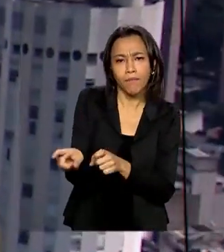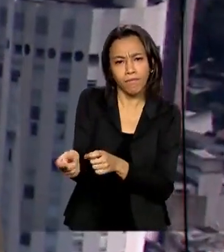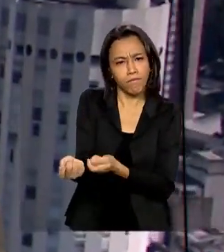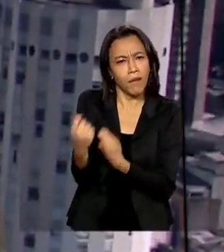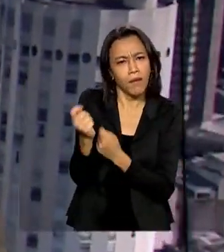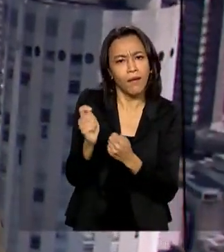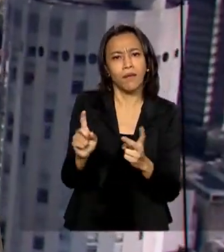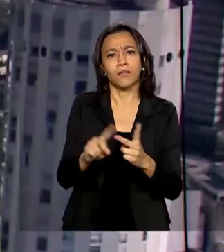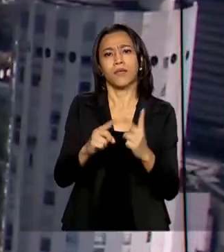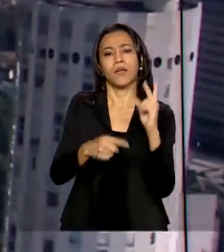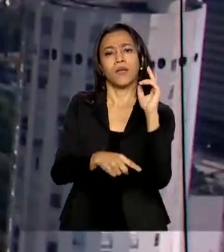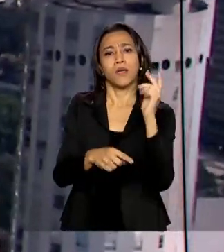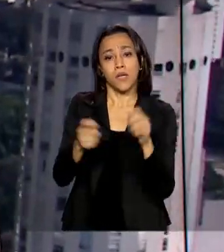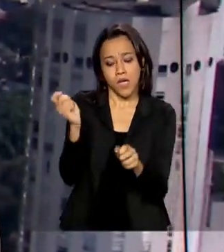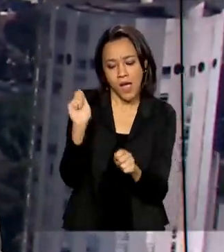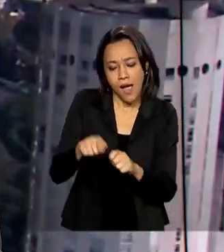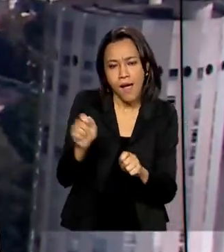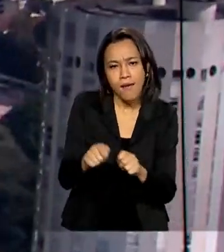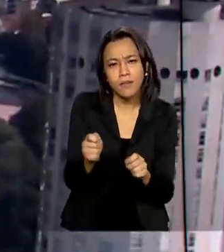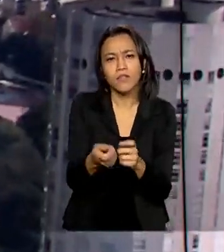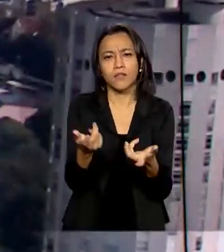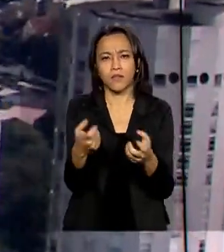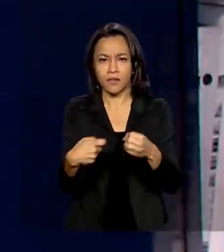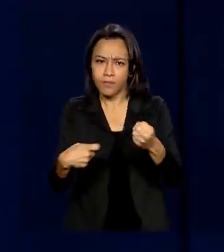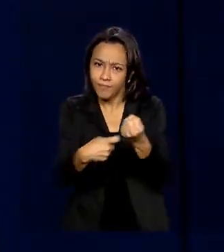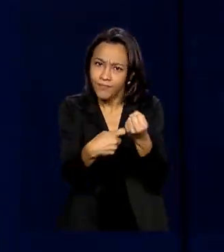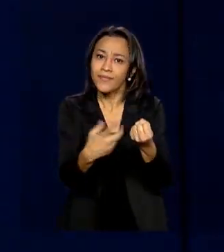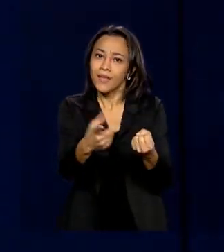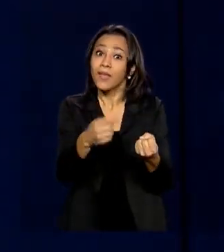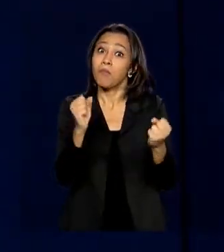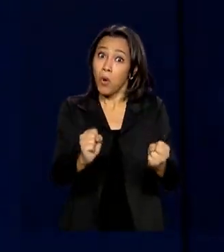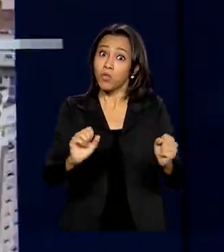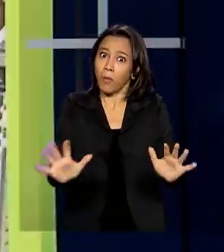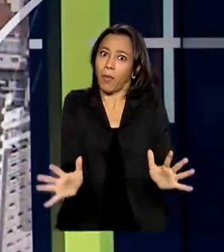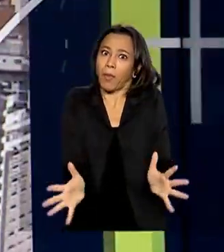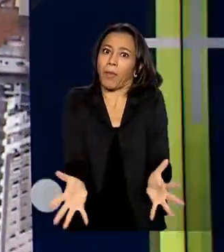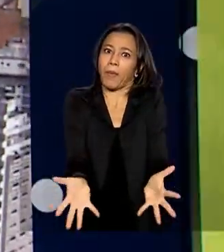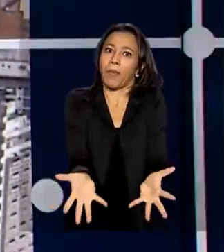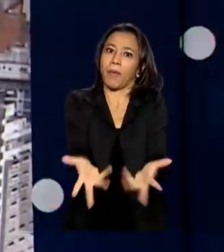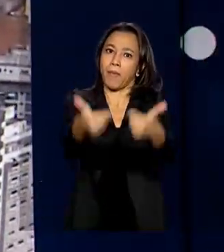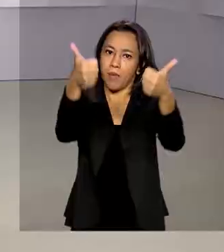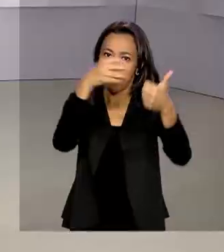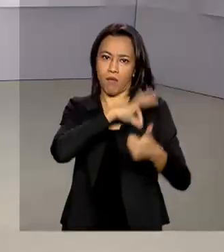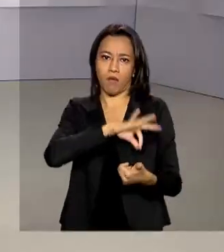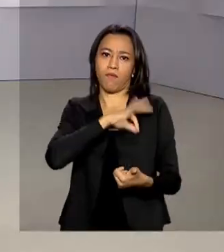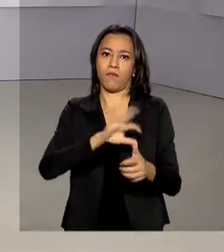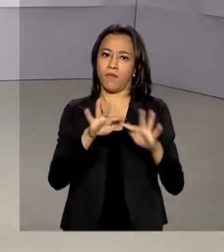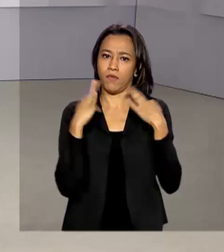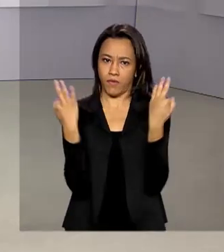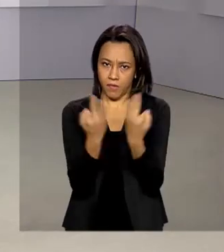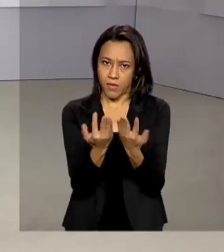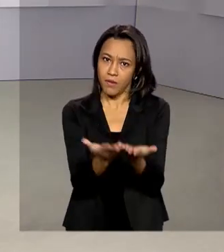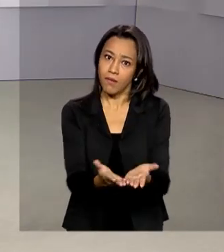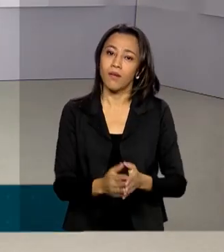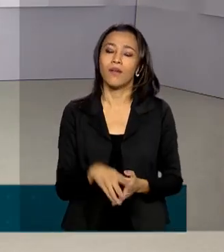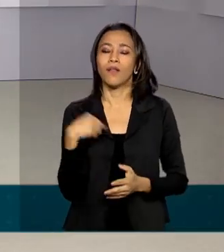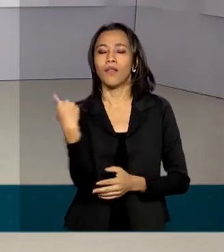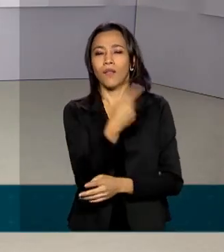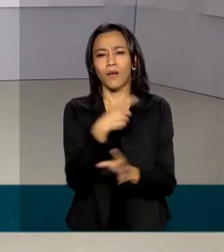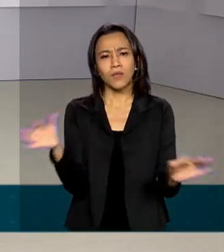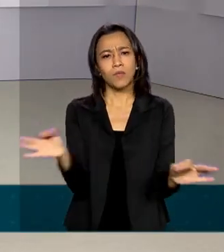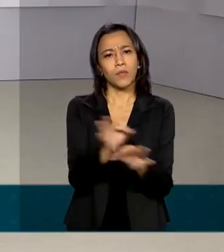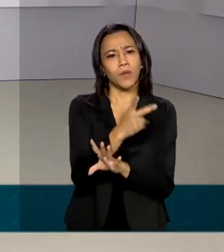e com o programa poderão desenvolver atividades produtivas, aumentando assim a renda familiar. A gente fica por aqui.